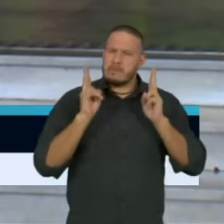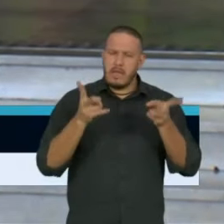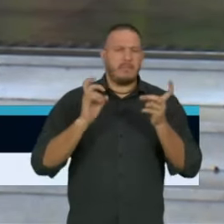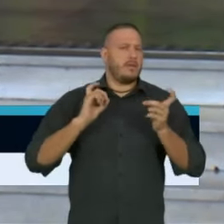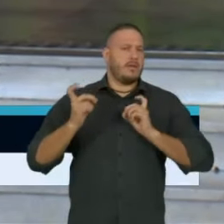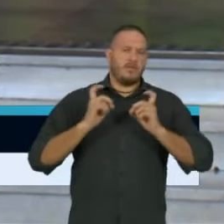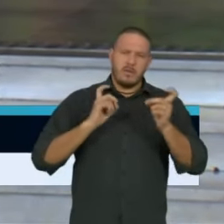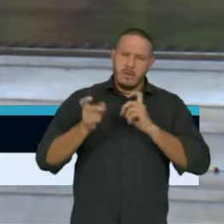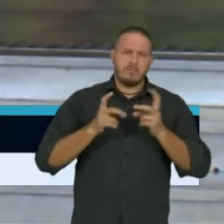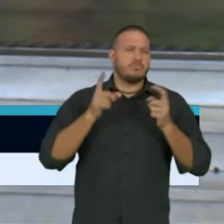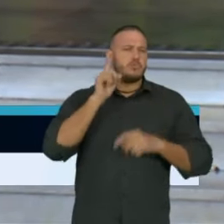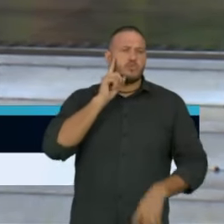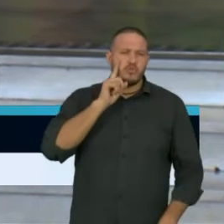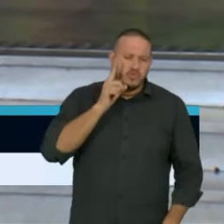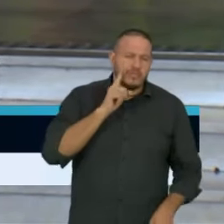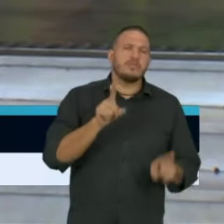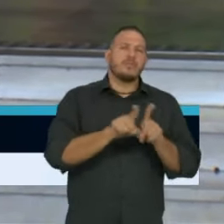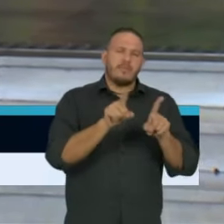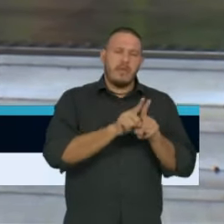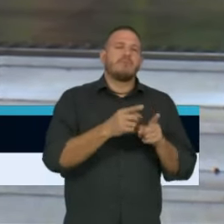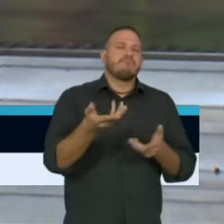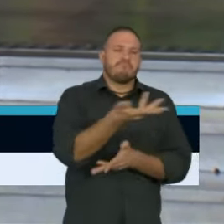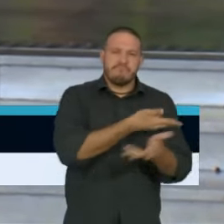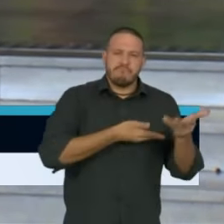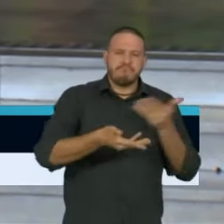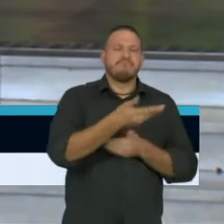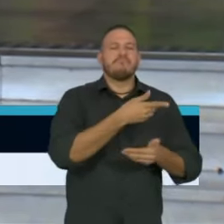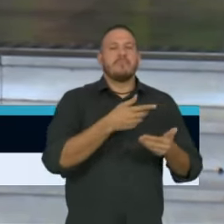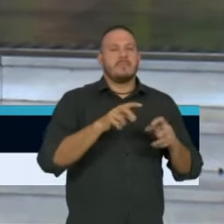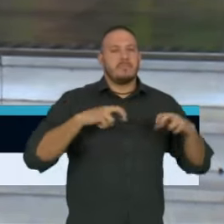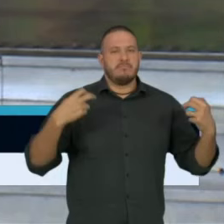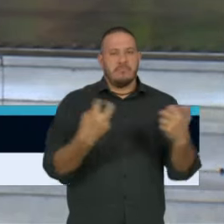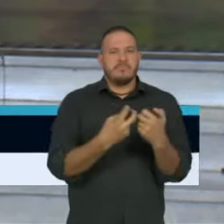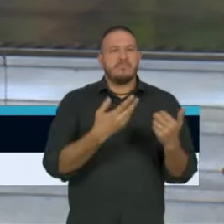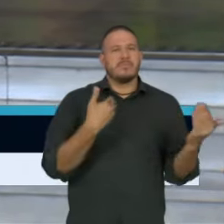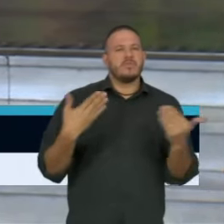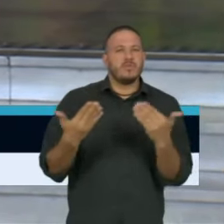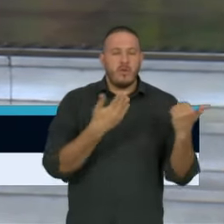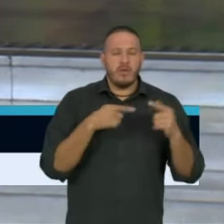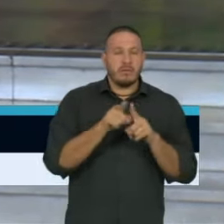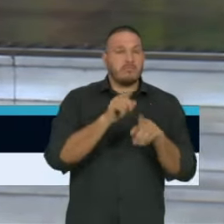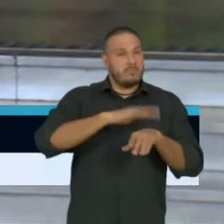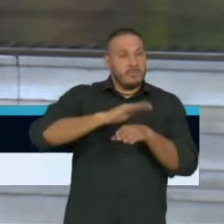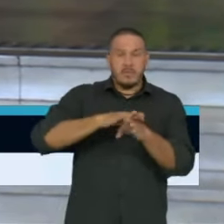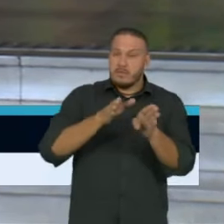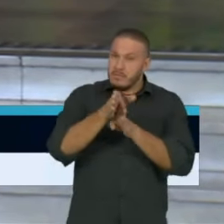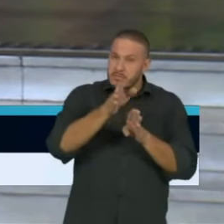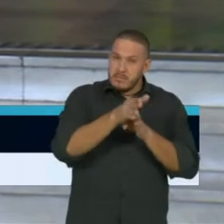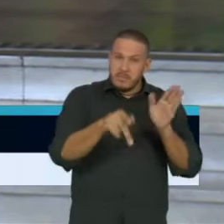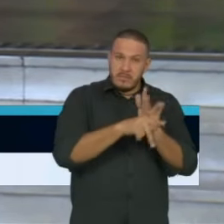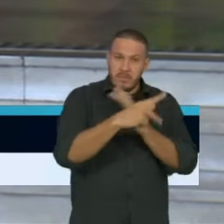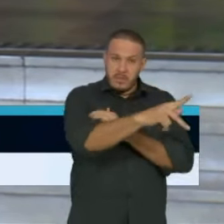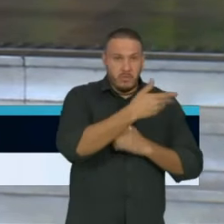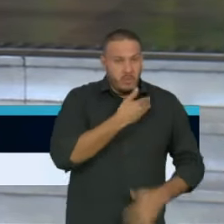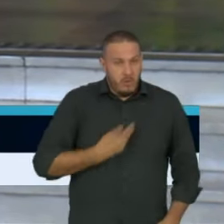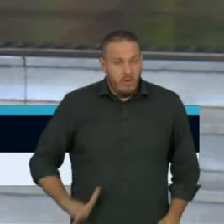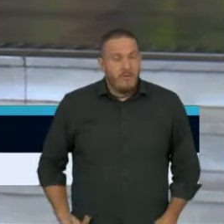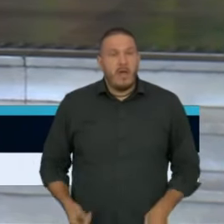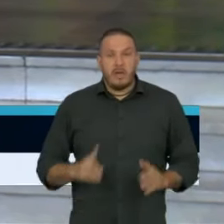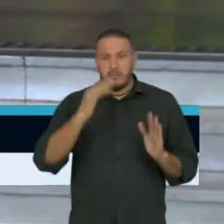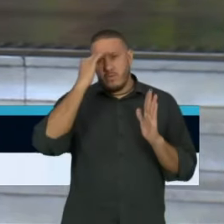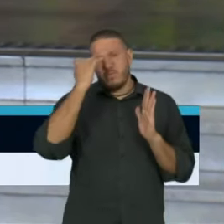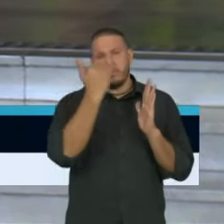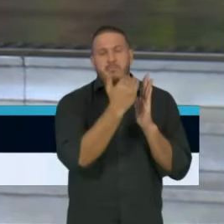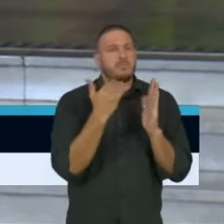conosco, além de participar das coletivas, para que esta orientação do governo seja bem cumprida, não